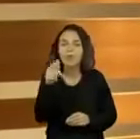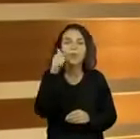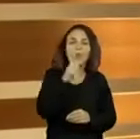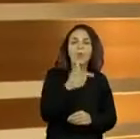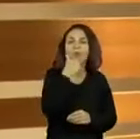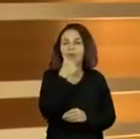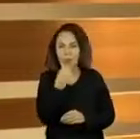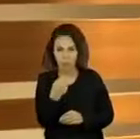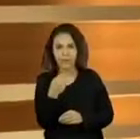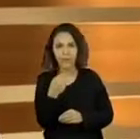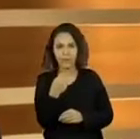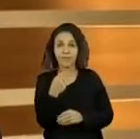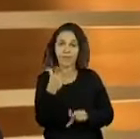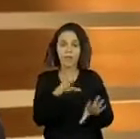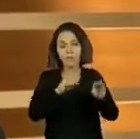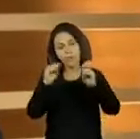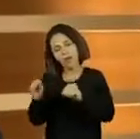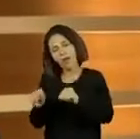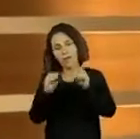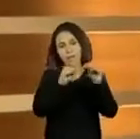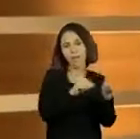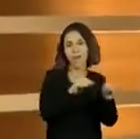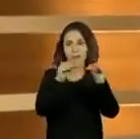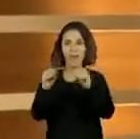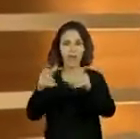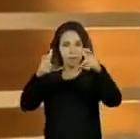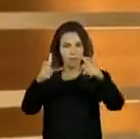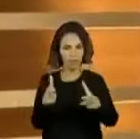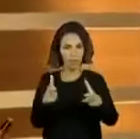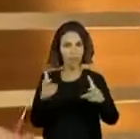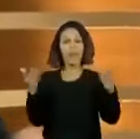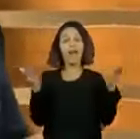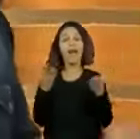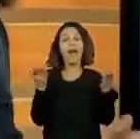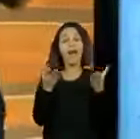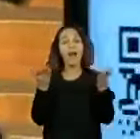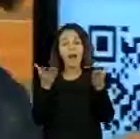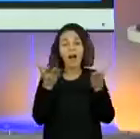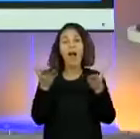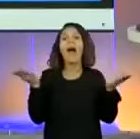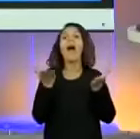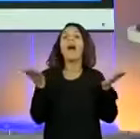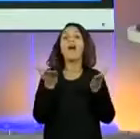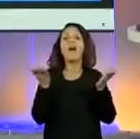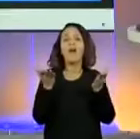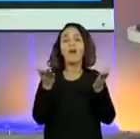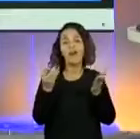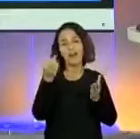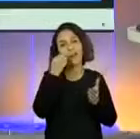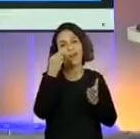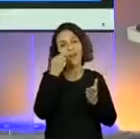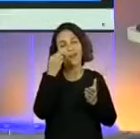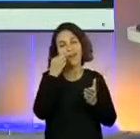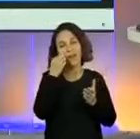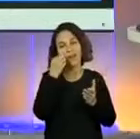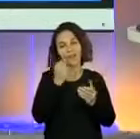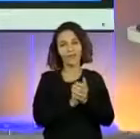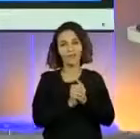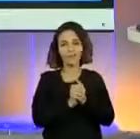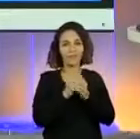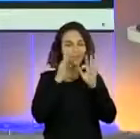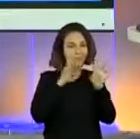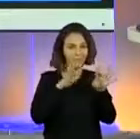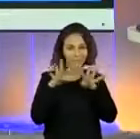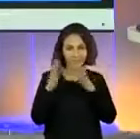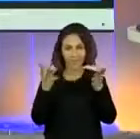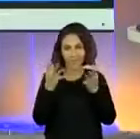Tudo bem? A gente está discutindo migração. Lembrando, chegou o momento da nossa. Todo mundo aqui, ó. Atenção. Deixa eu ver, já olhar